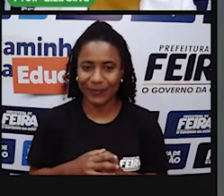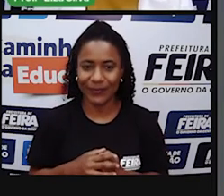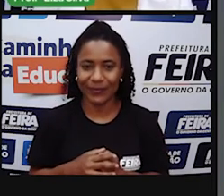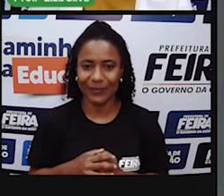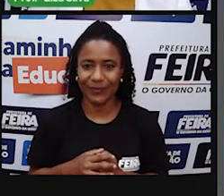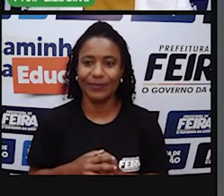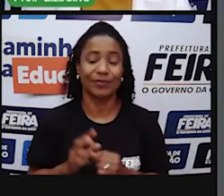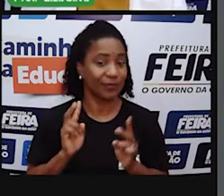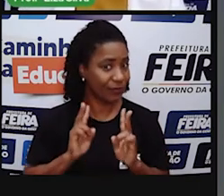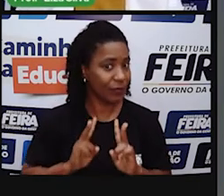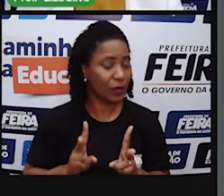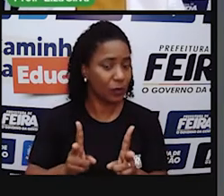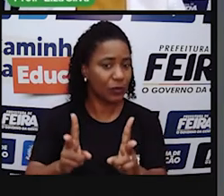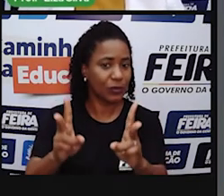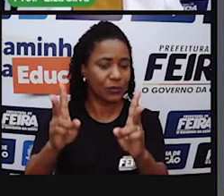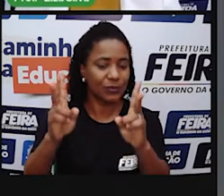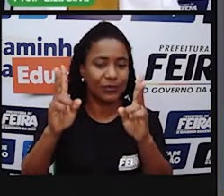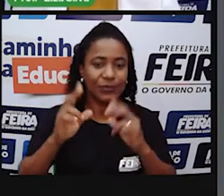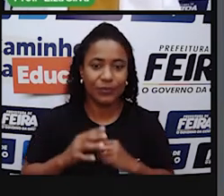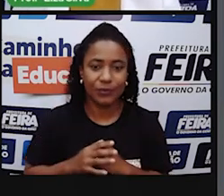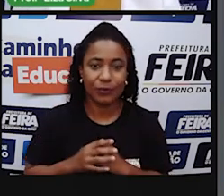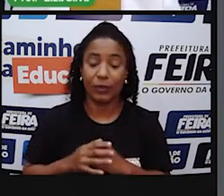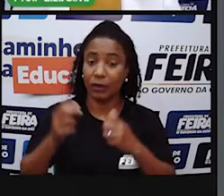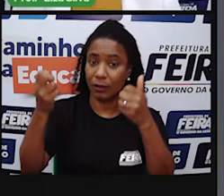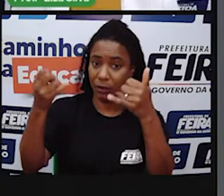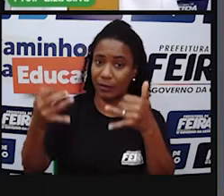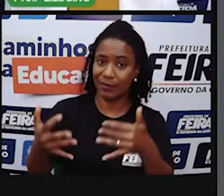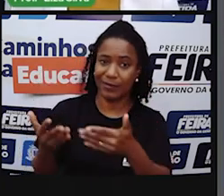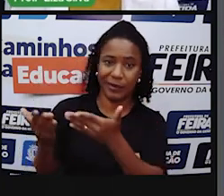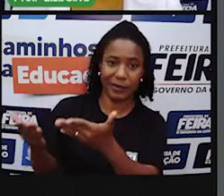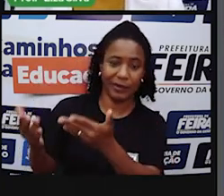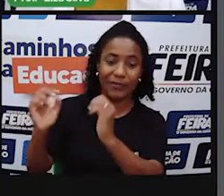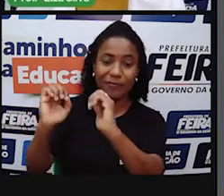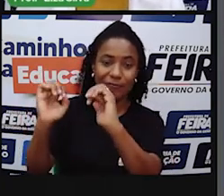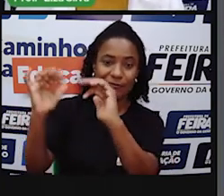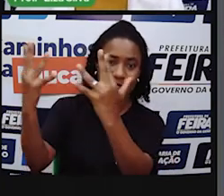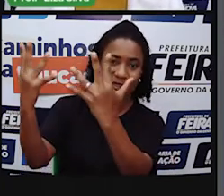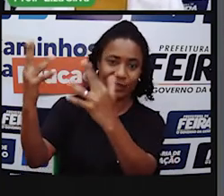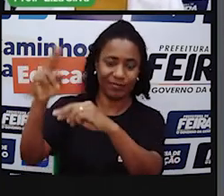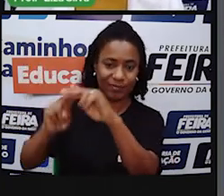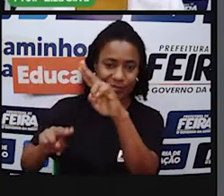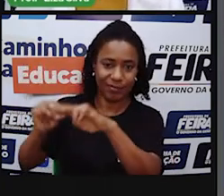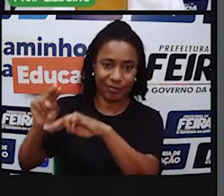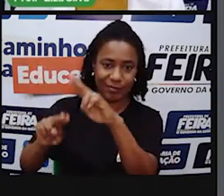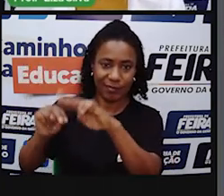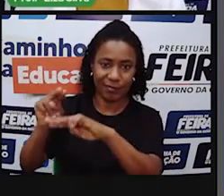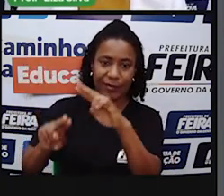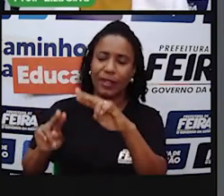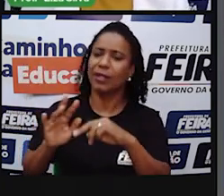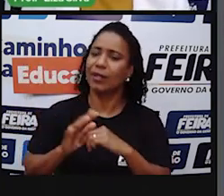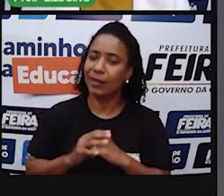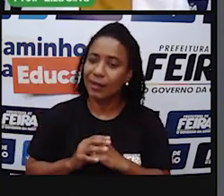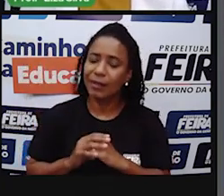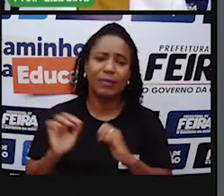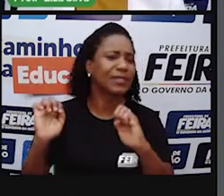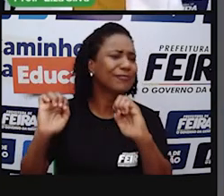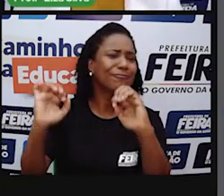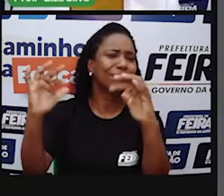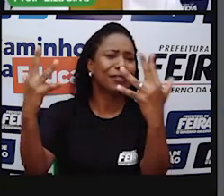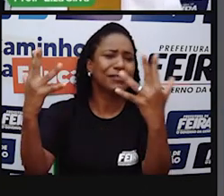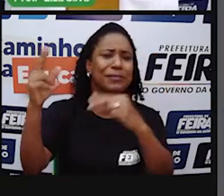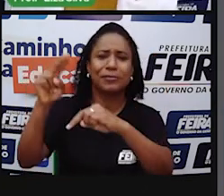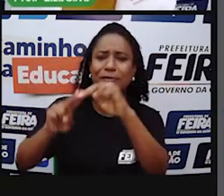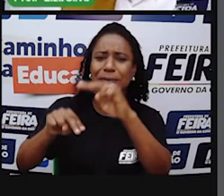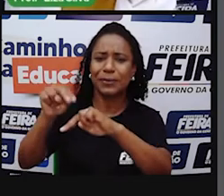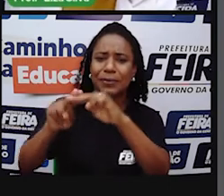Vamos lá Vamos seguir adiante juntos Falando ainda das festas juninas E como acontecem as